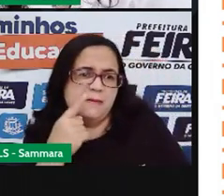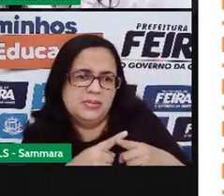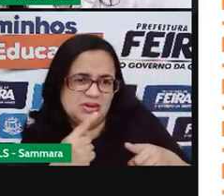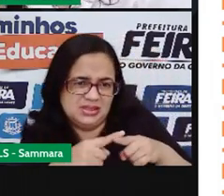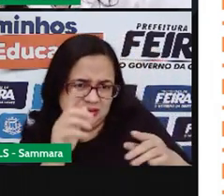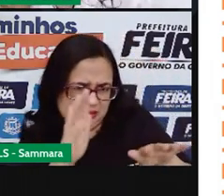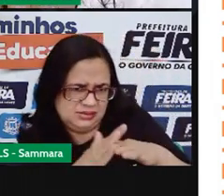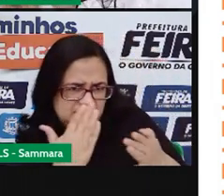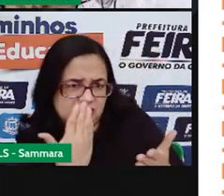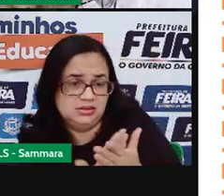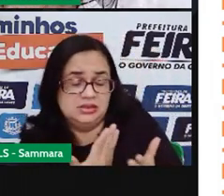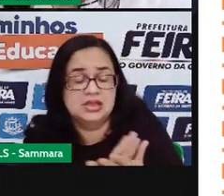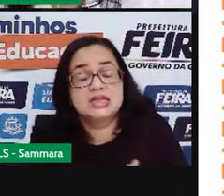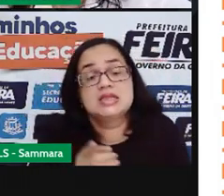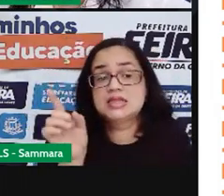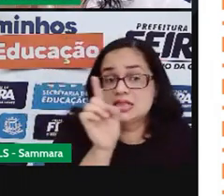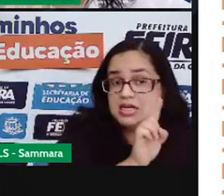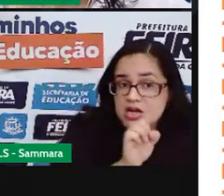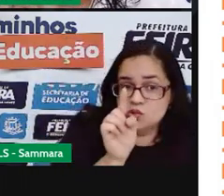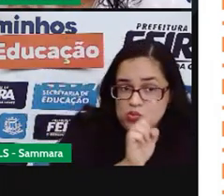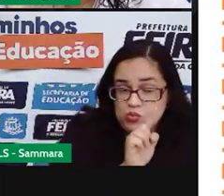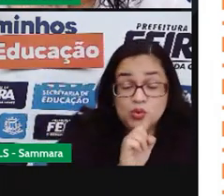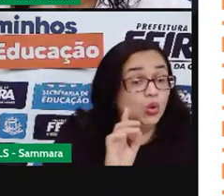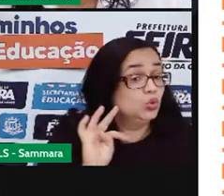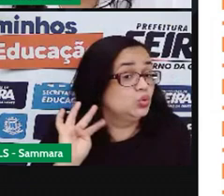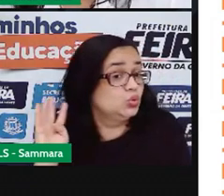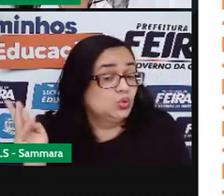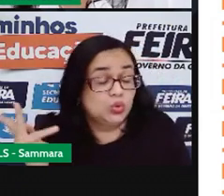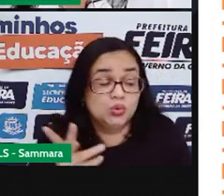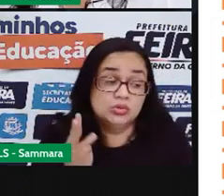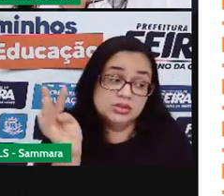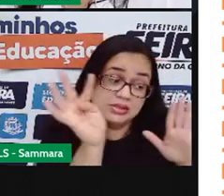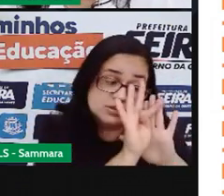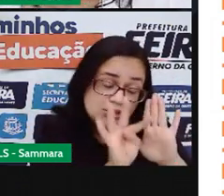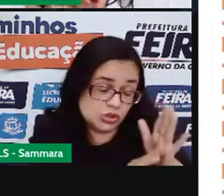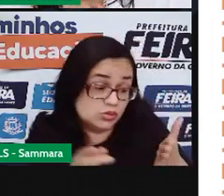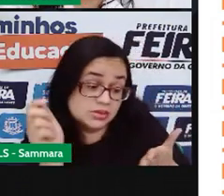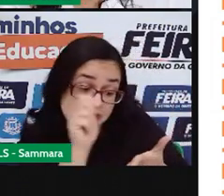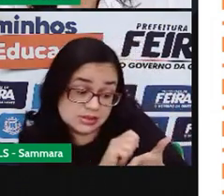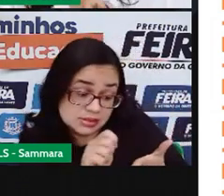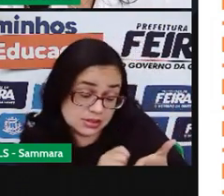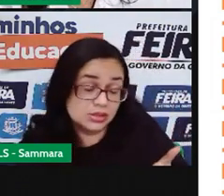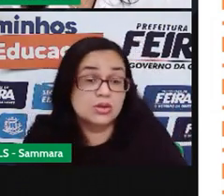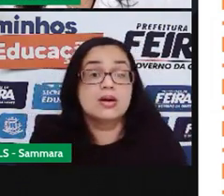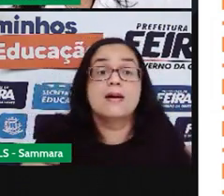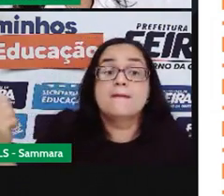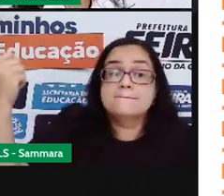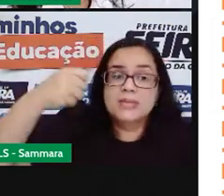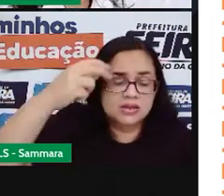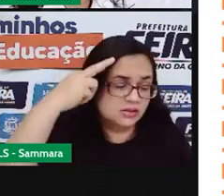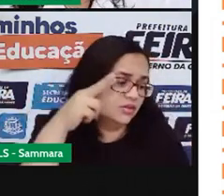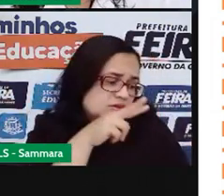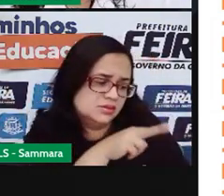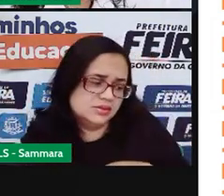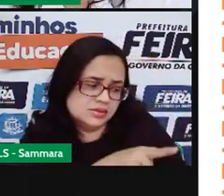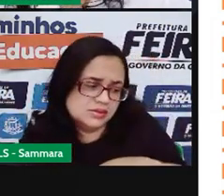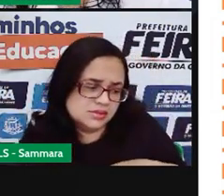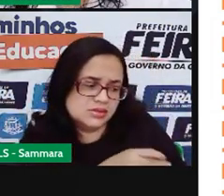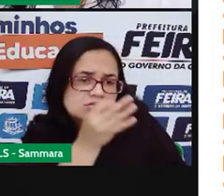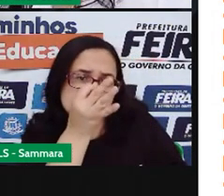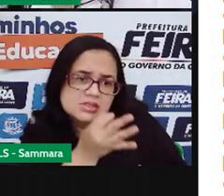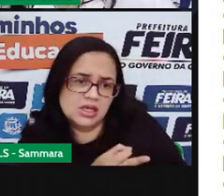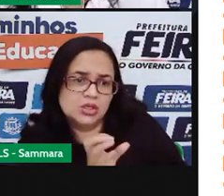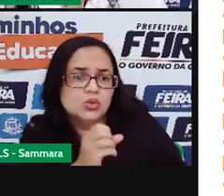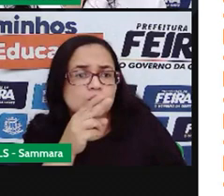escola. Não é não. Todo texto escrito precisa passar por uma revisão ortográfica.